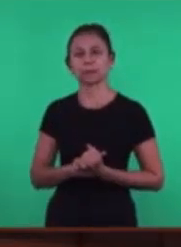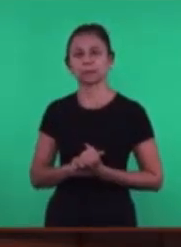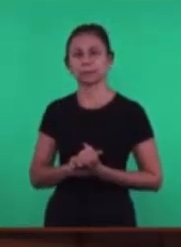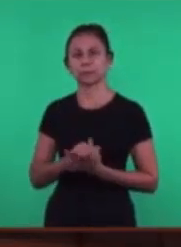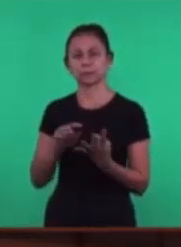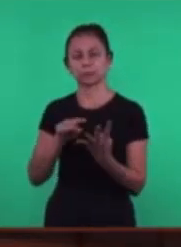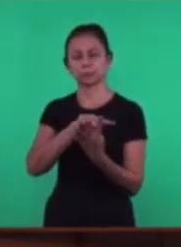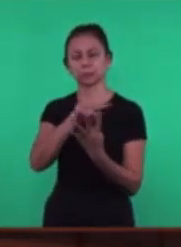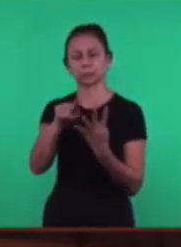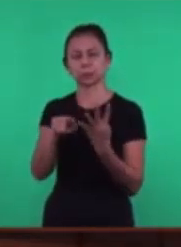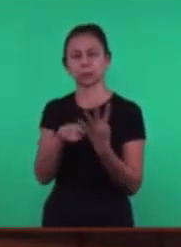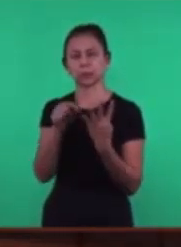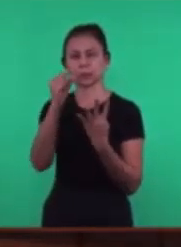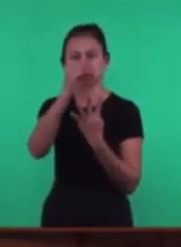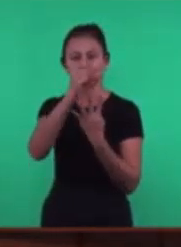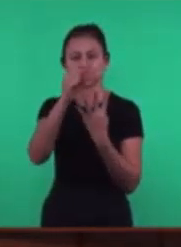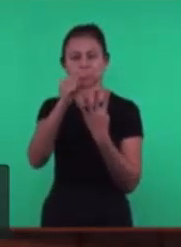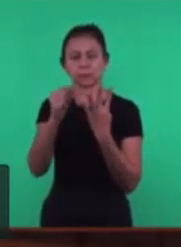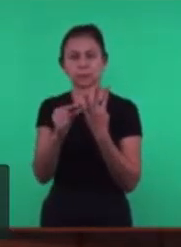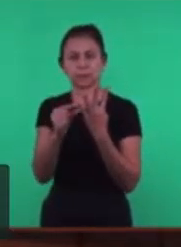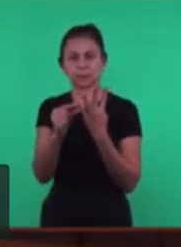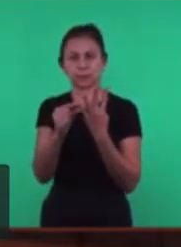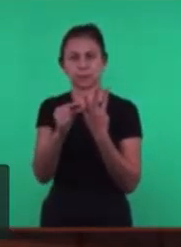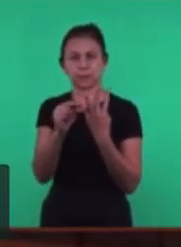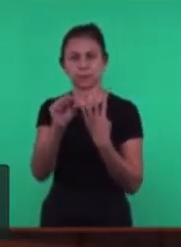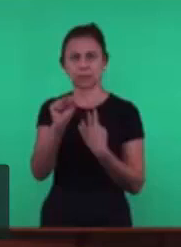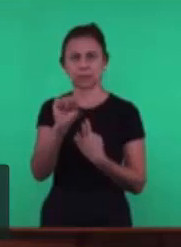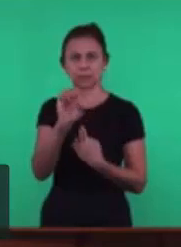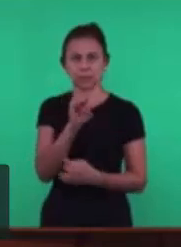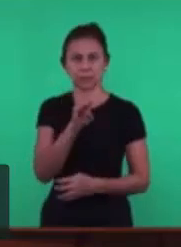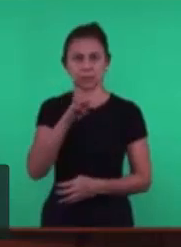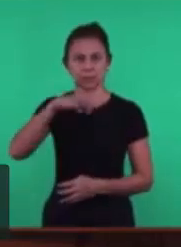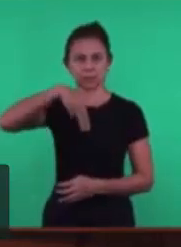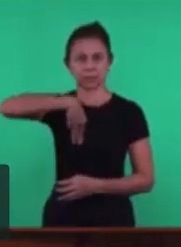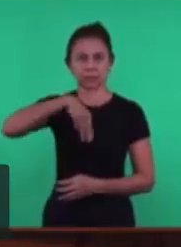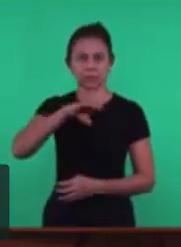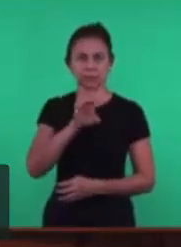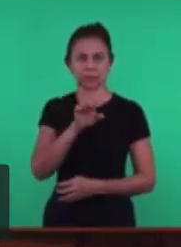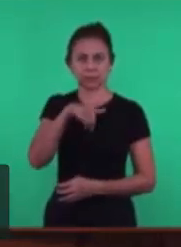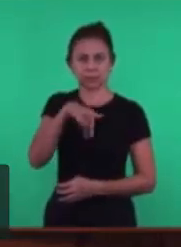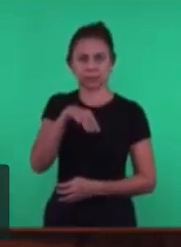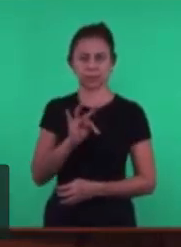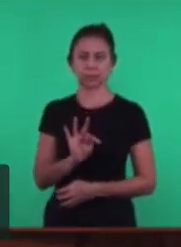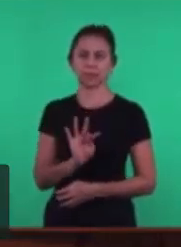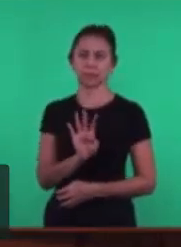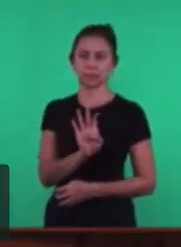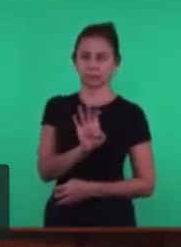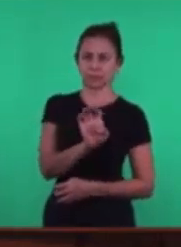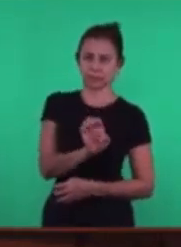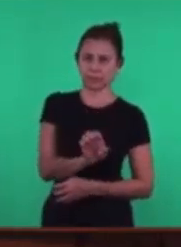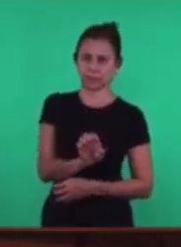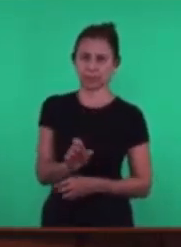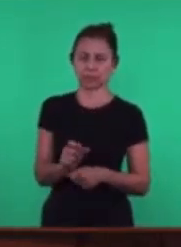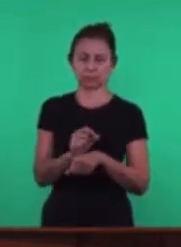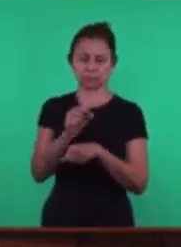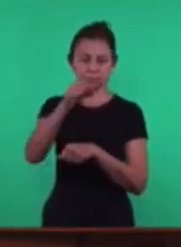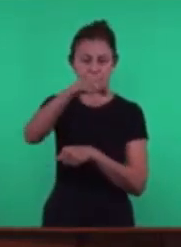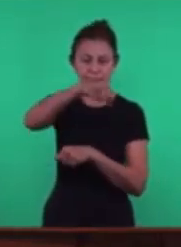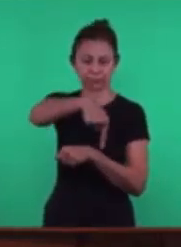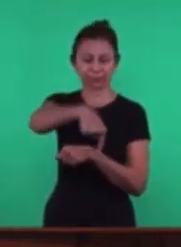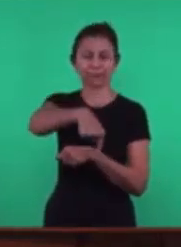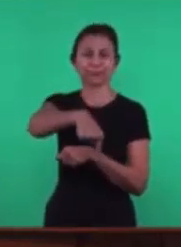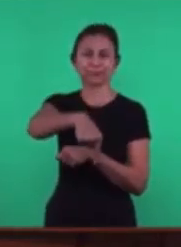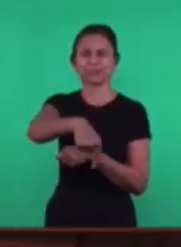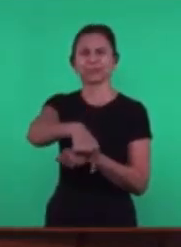Sementes Que são Lançadas E quando Se fala No lançamento Das sementes A primeira